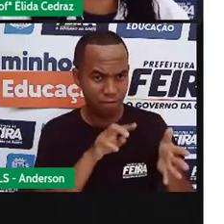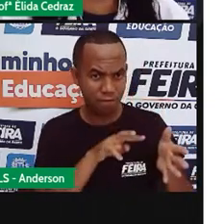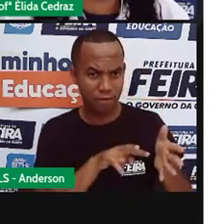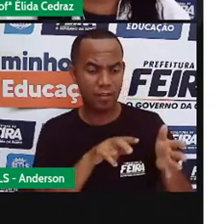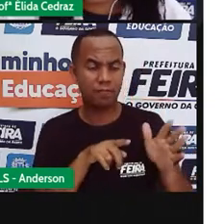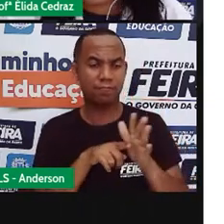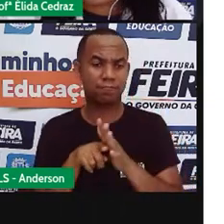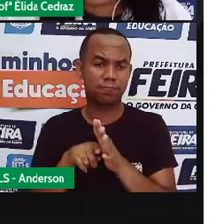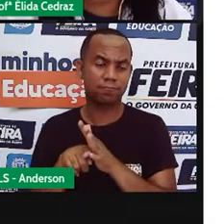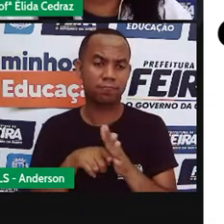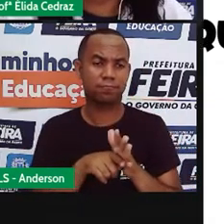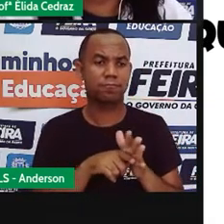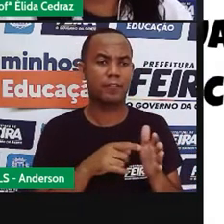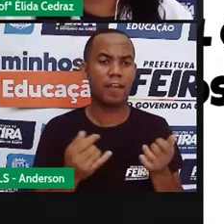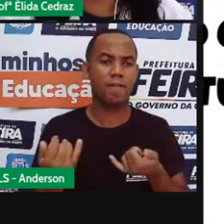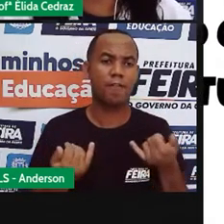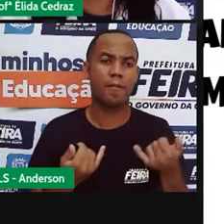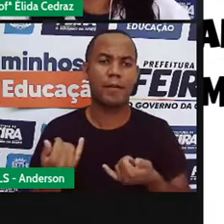tem que ficar informado.